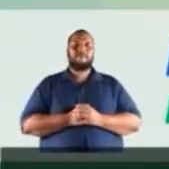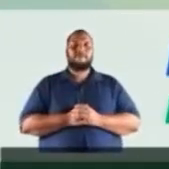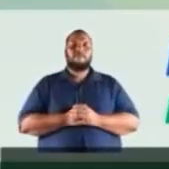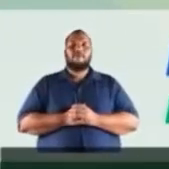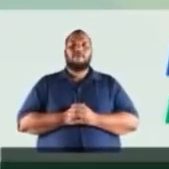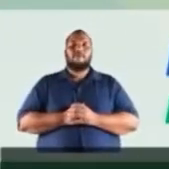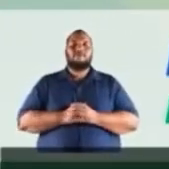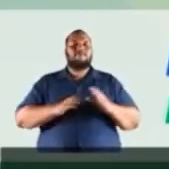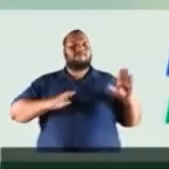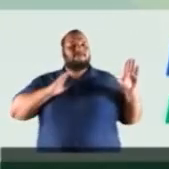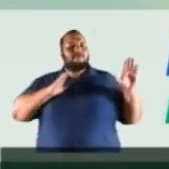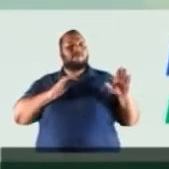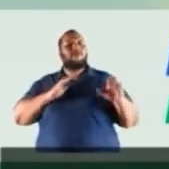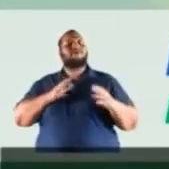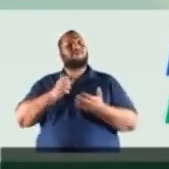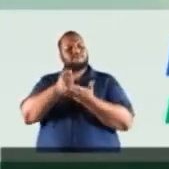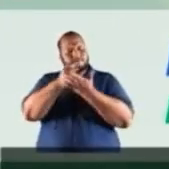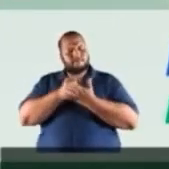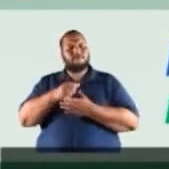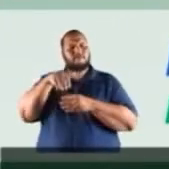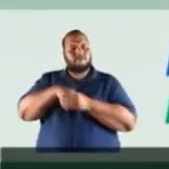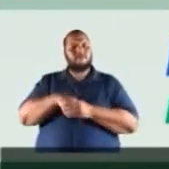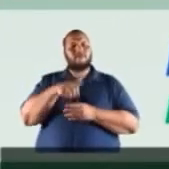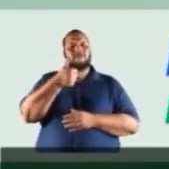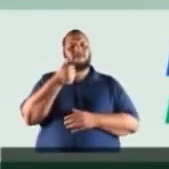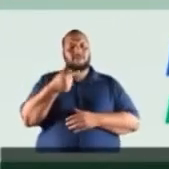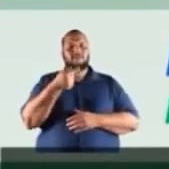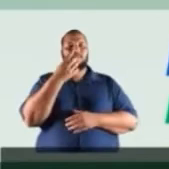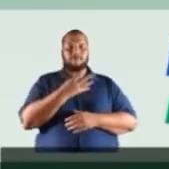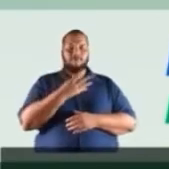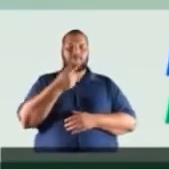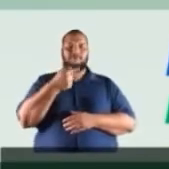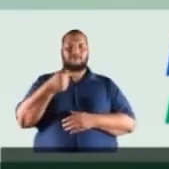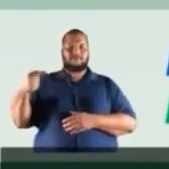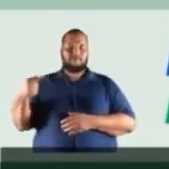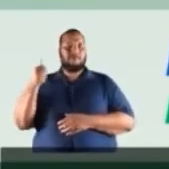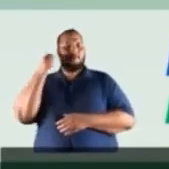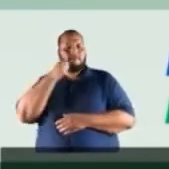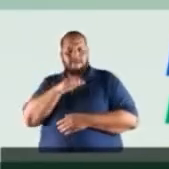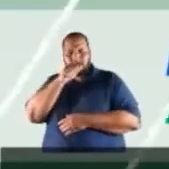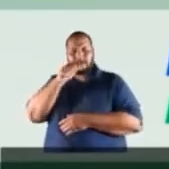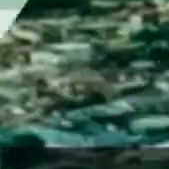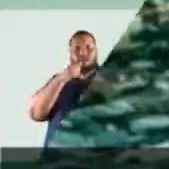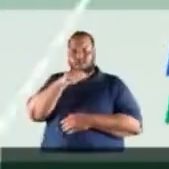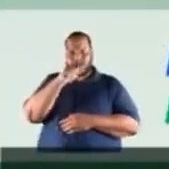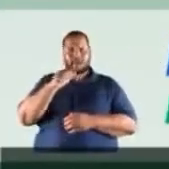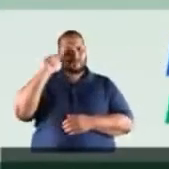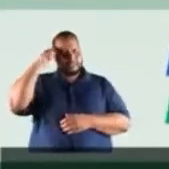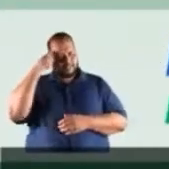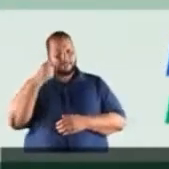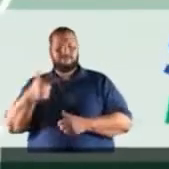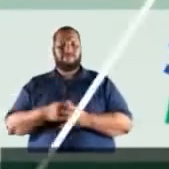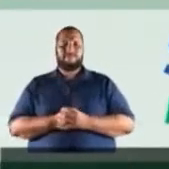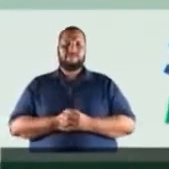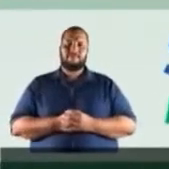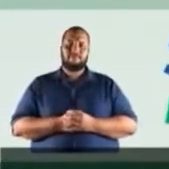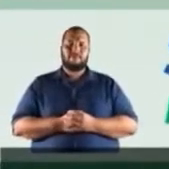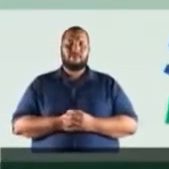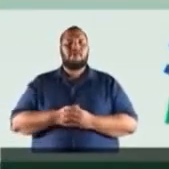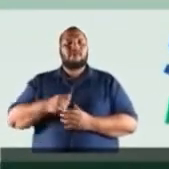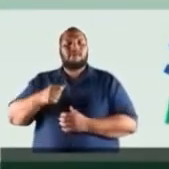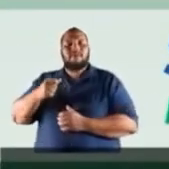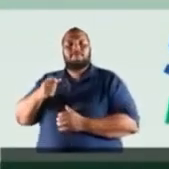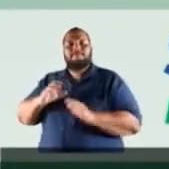de Jesus. Conto com o seu voto. 17-477. Sou mãe, sou mulher, sou negra. 17-477. Sou